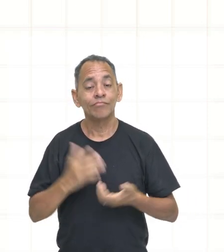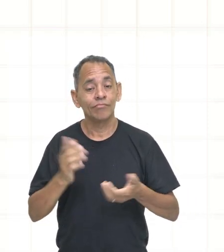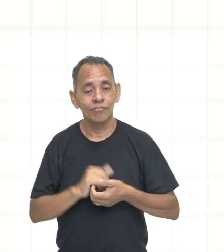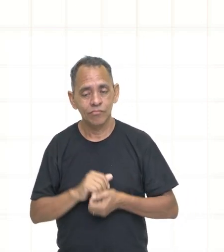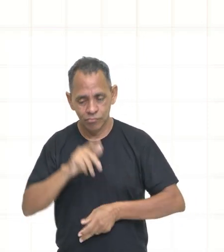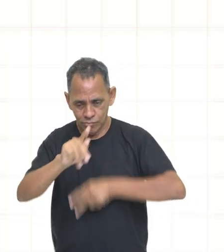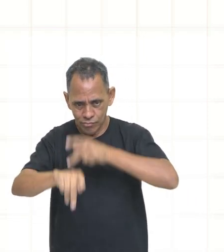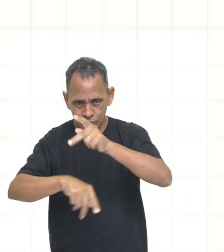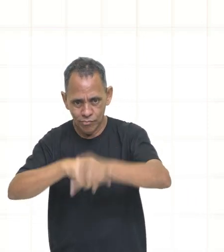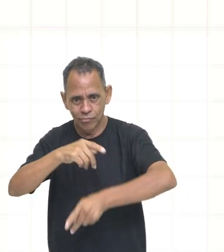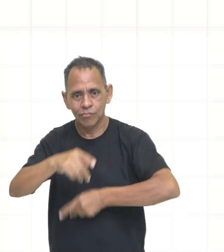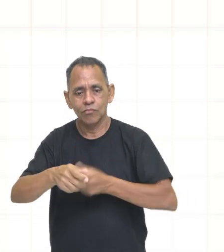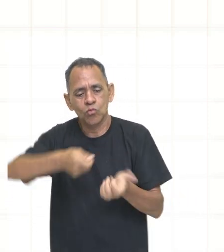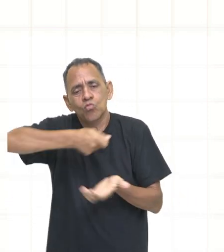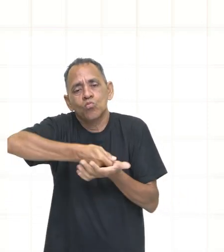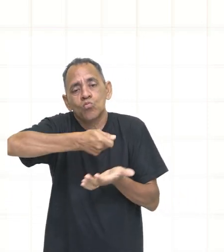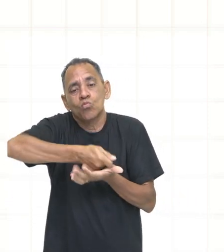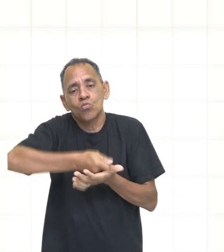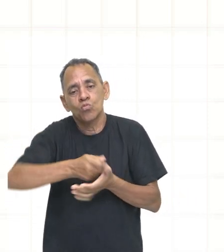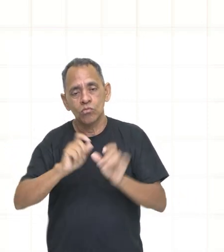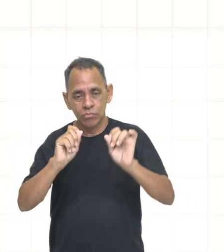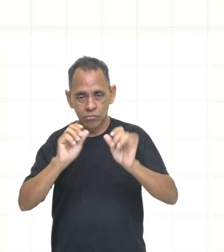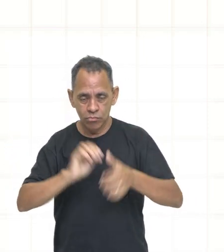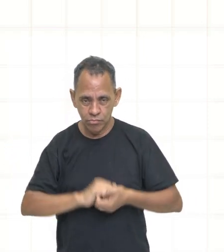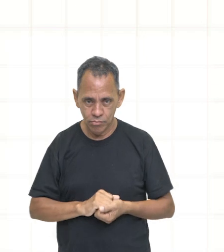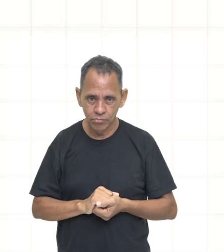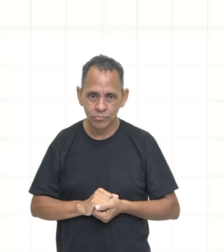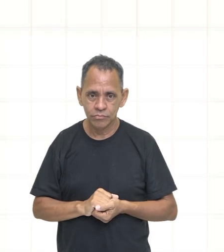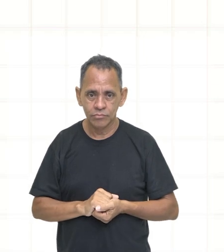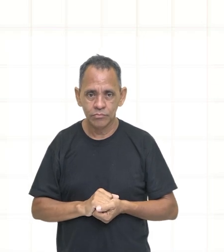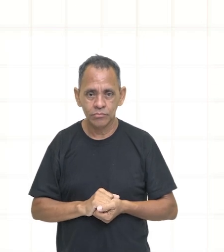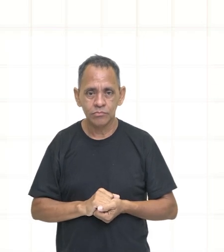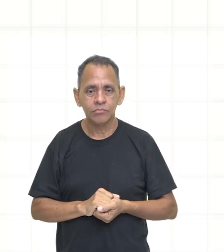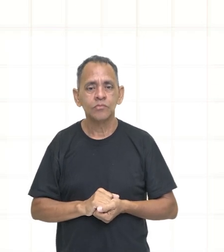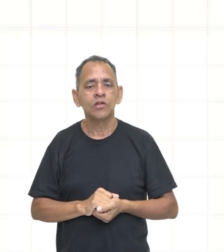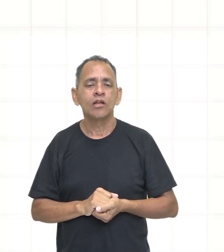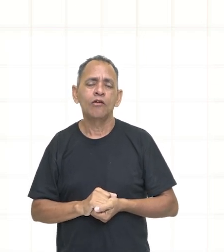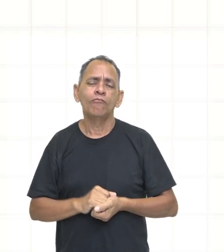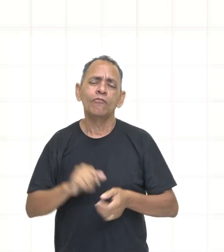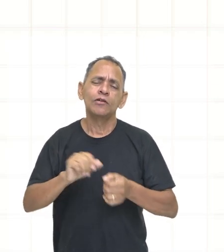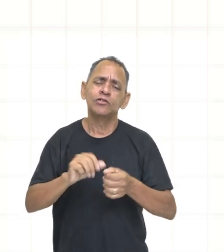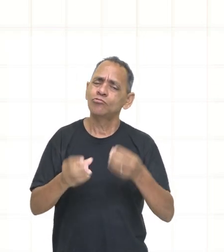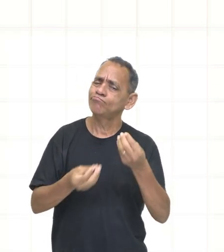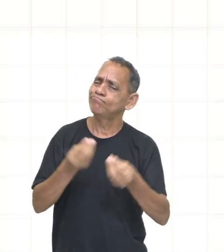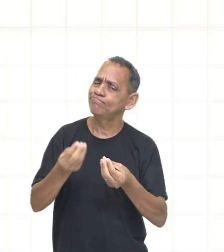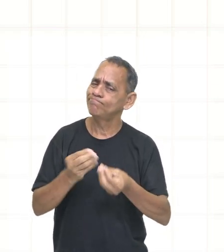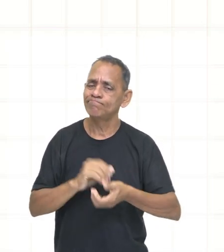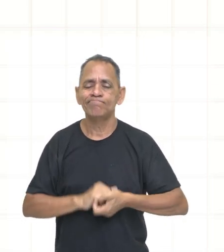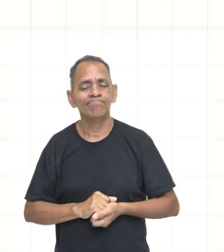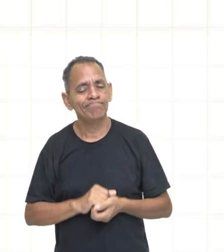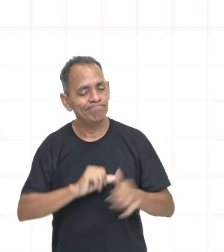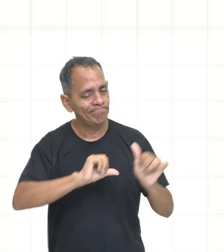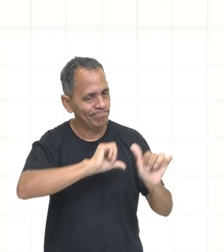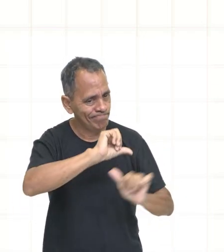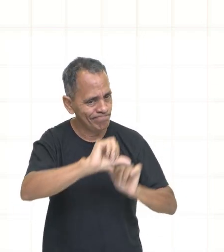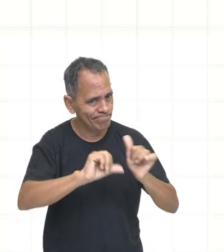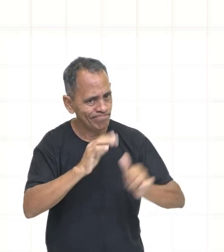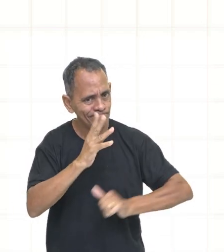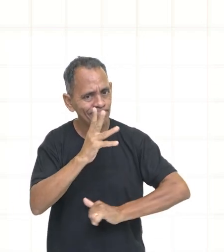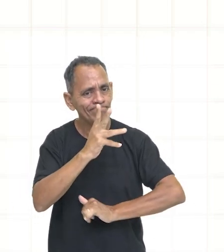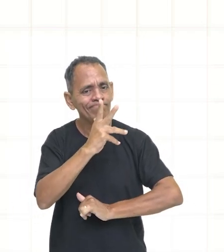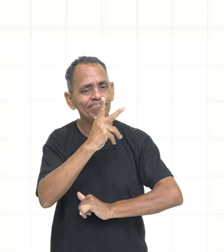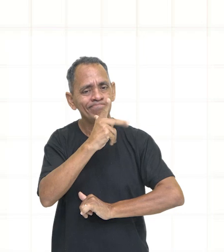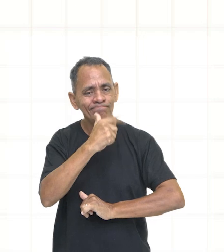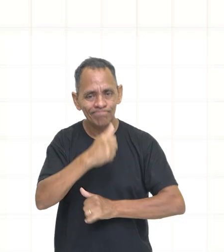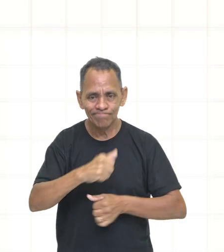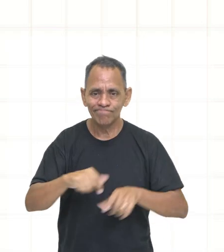forma lenta, até porque eles queriam que fosse lenta, porque para eles, quanto mais tempo eles conseguissem se